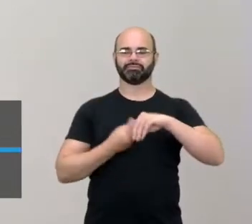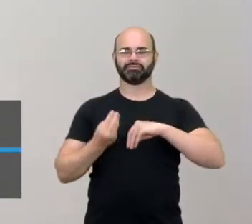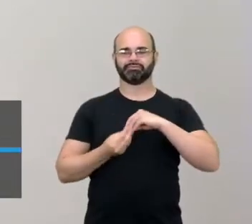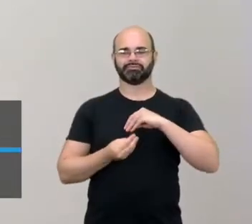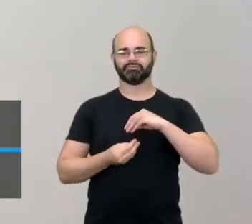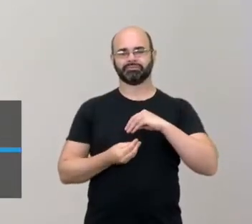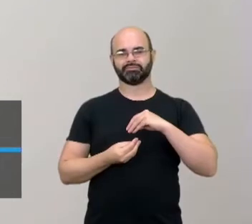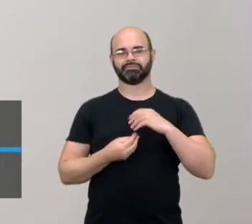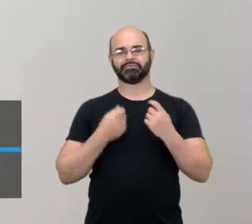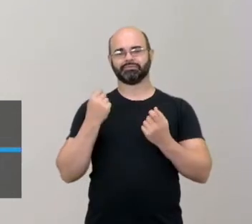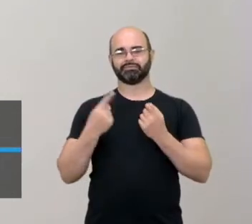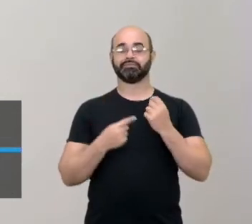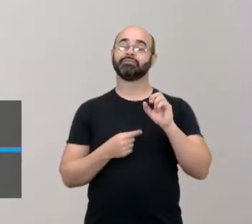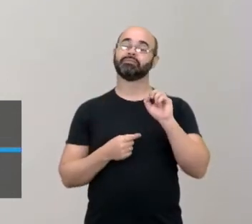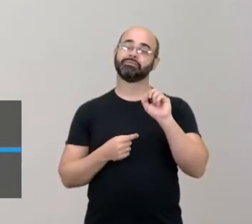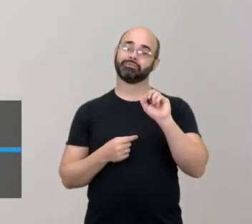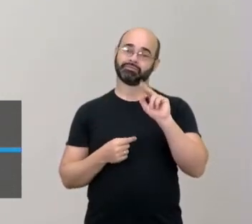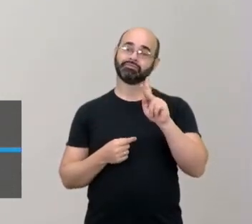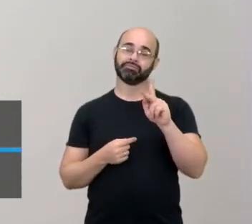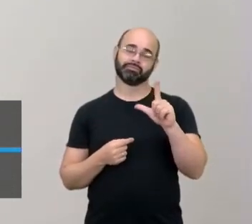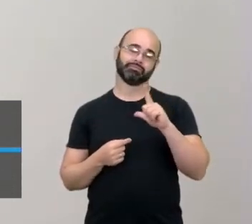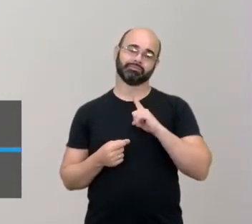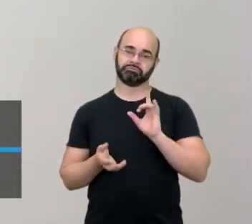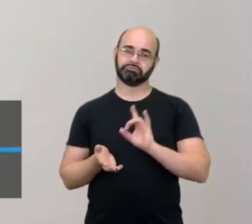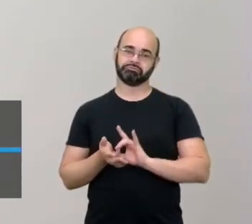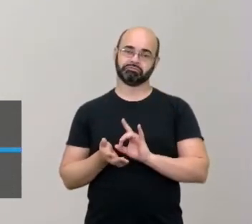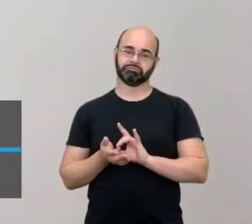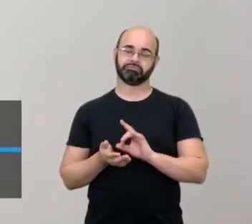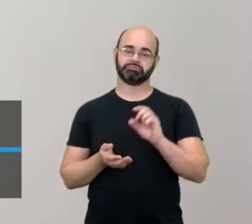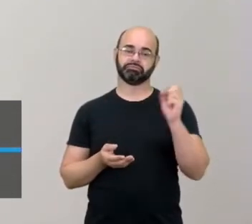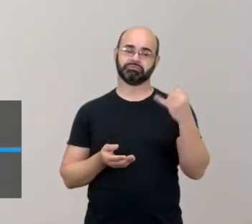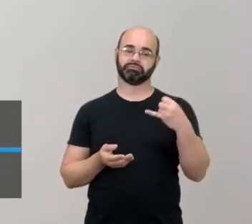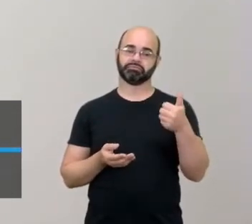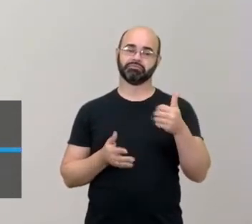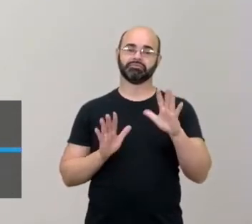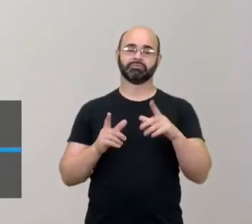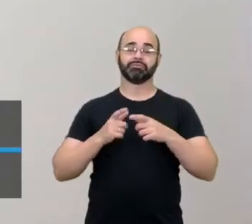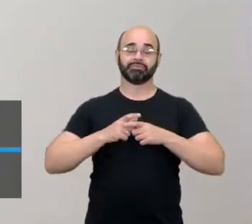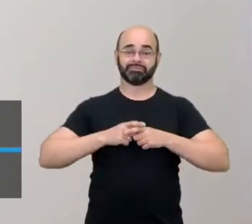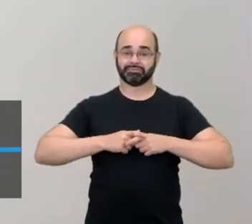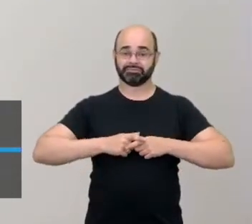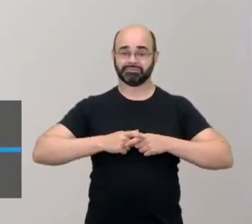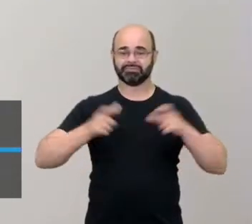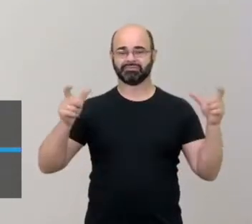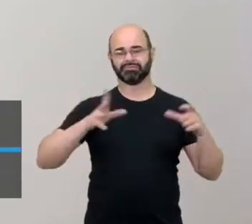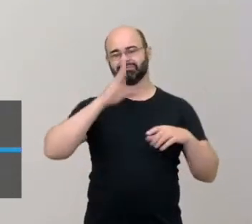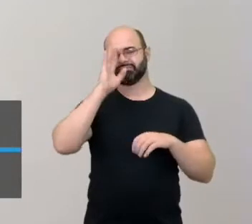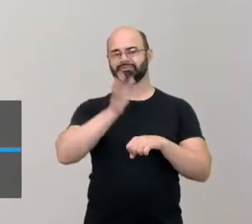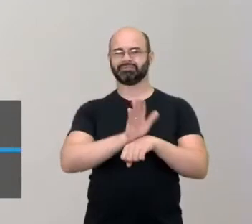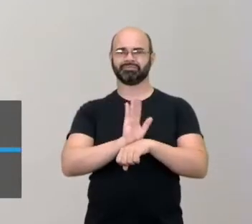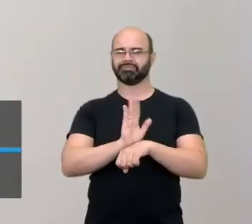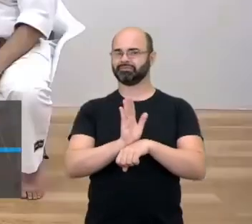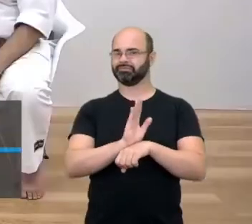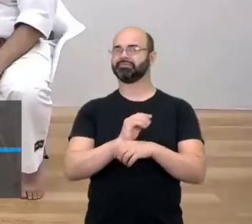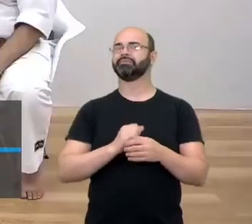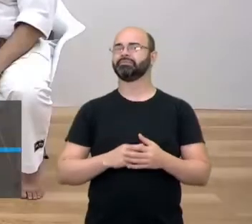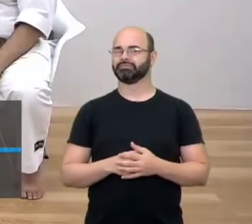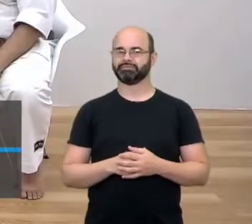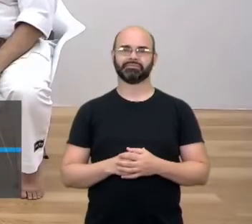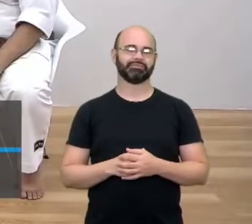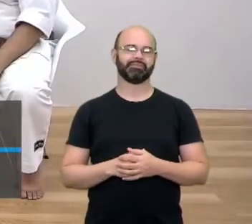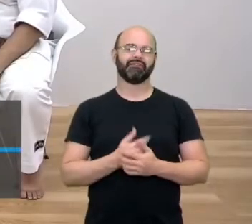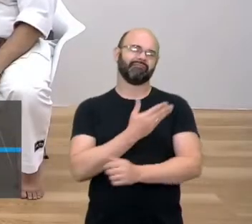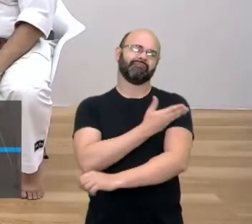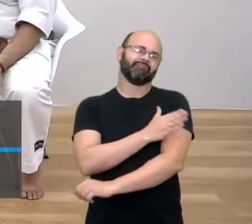coisas ali que, tá, existe, acontece, mas a maioria é mais cinematográfica mesmo. Ah, é tudo